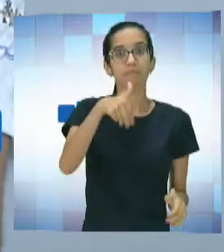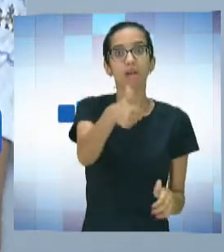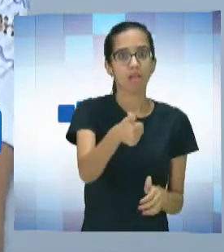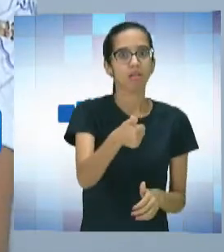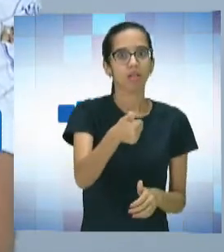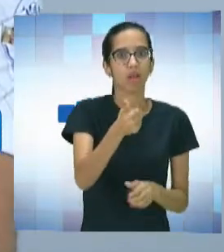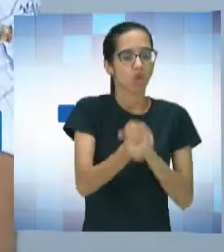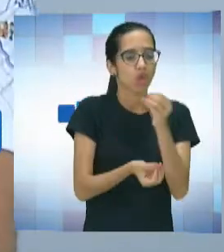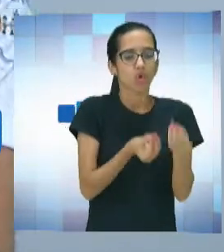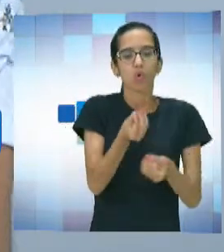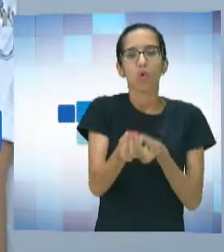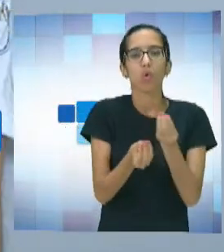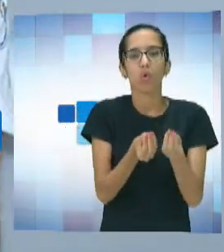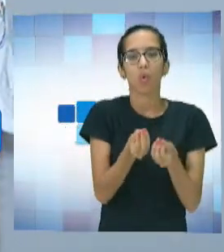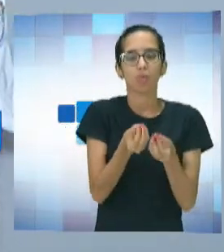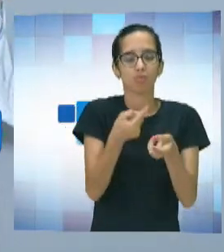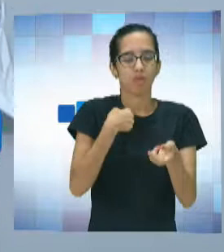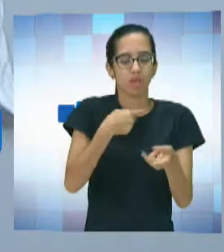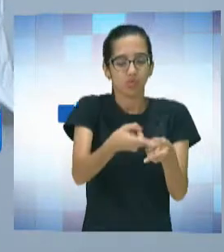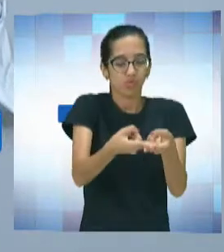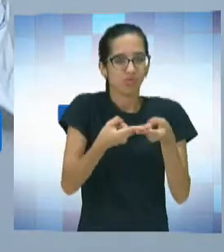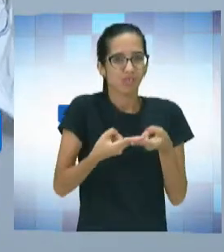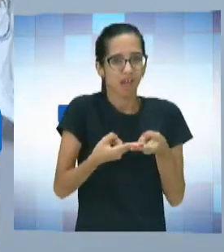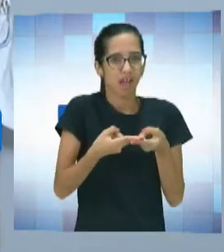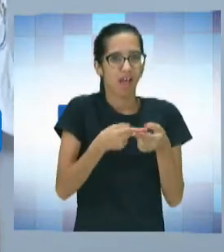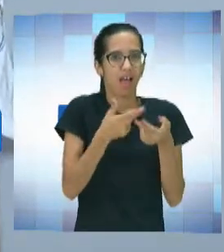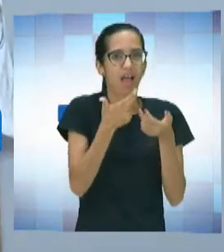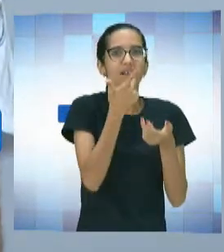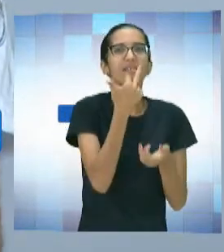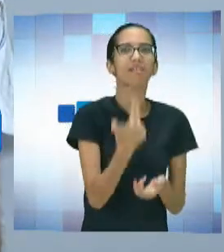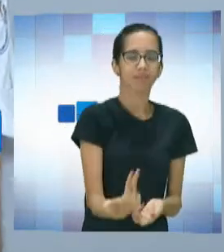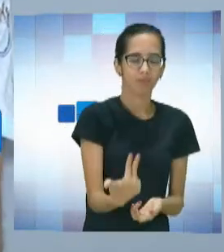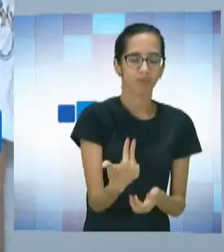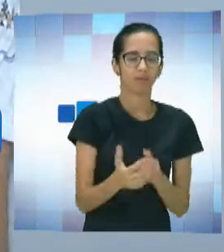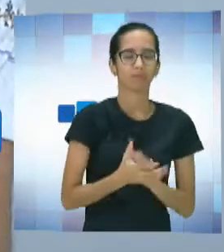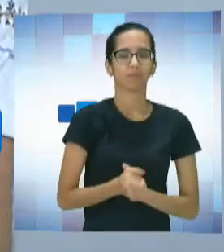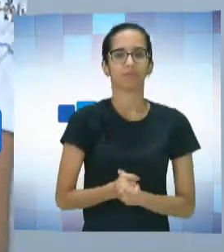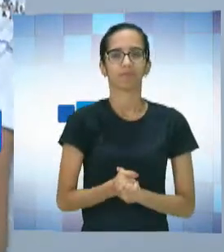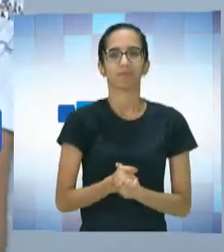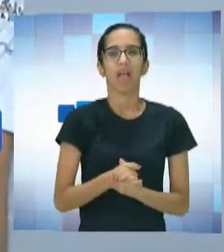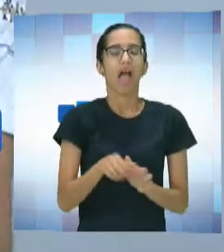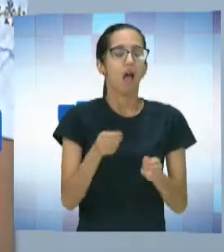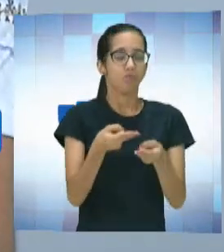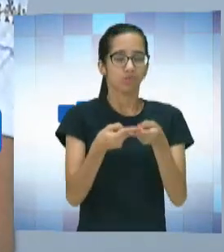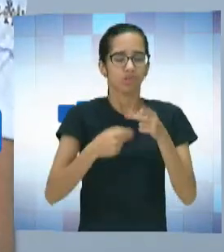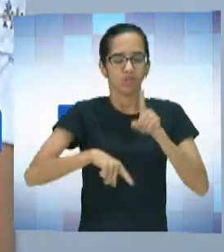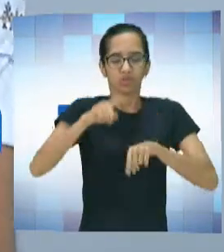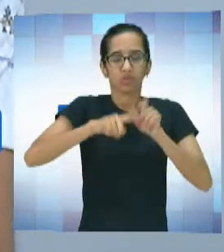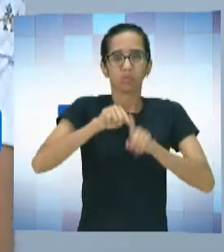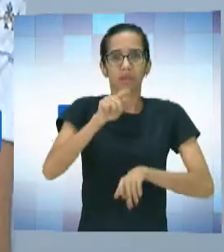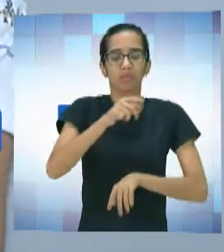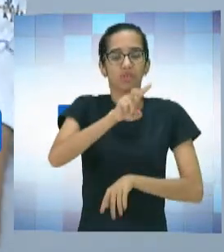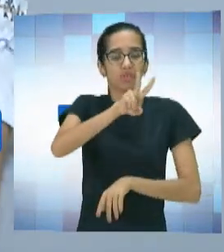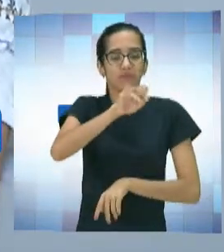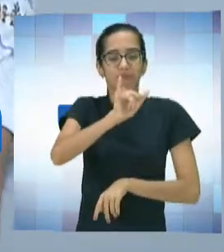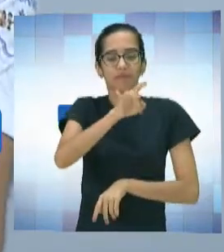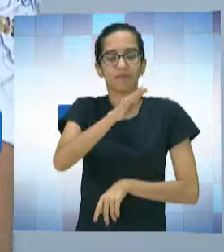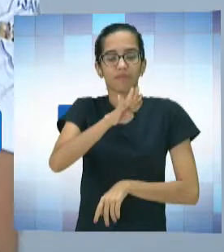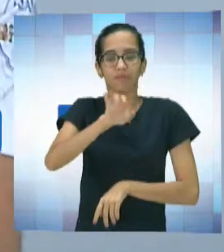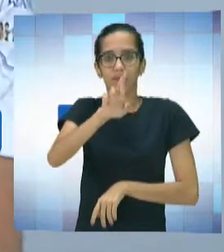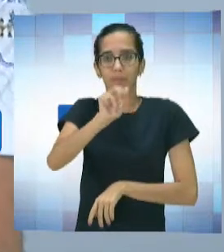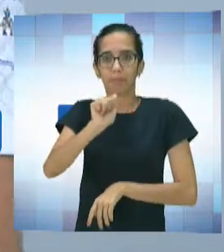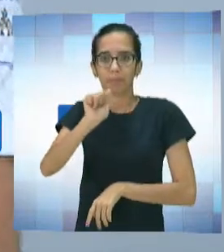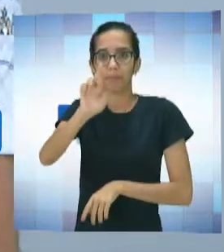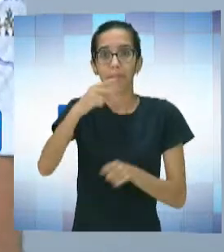poderia explorar esse lado do surdo. E aí, instrumentos vibratórios, que então, o surdo, ele poderia